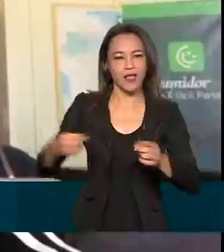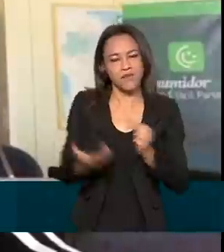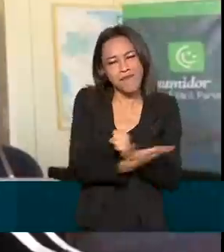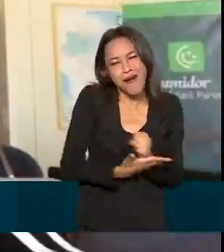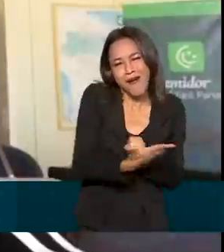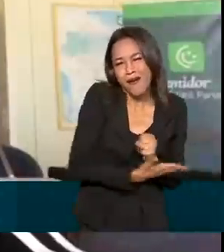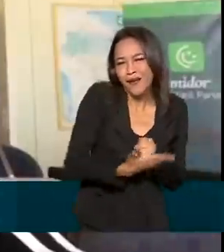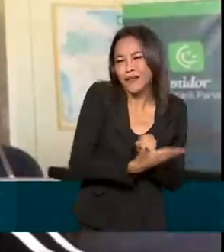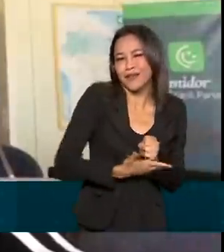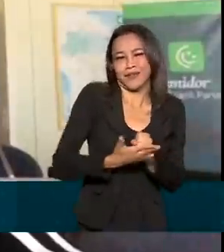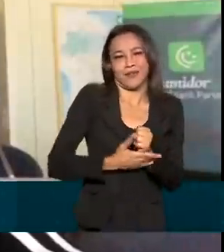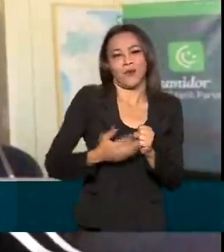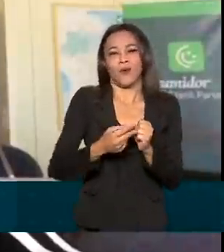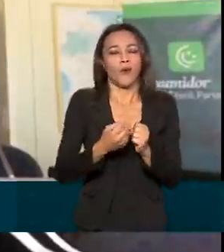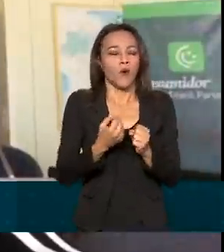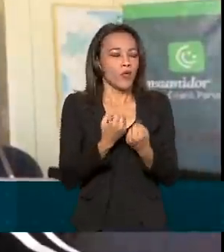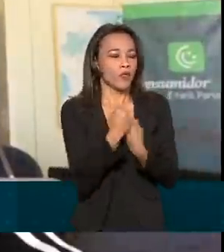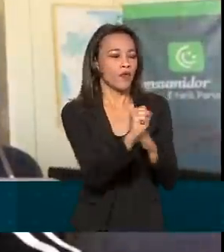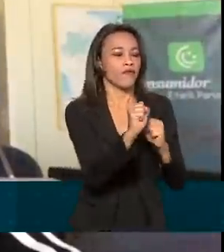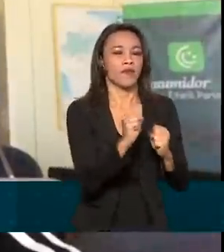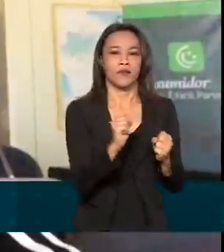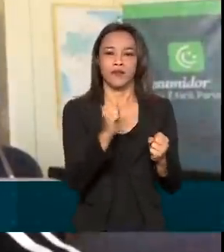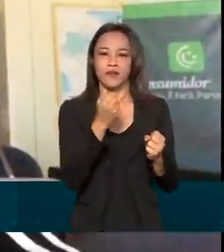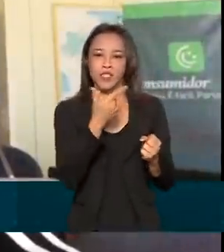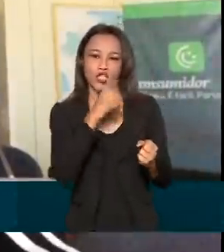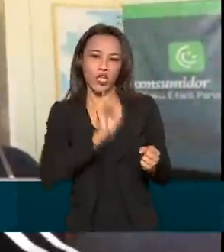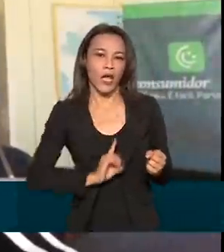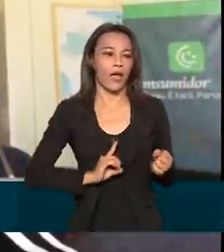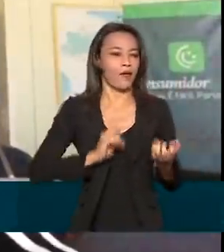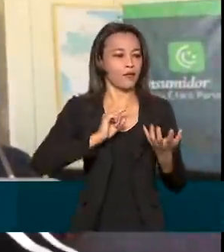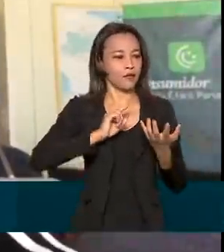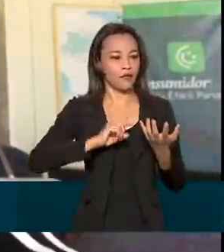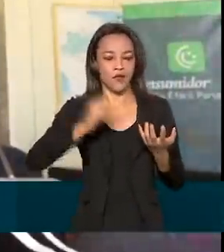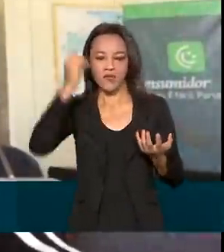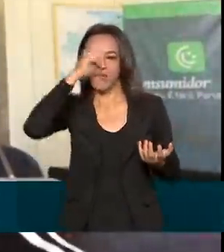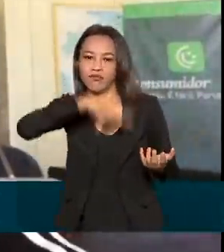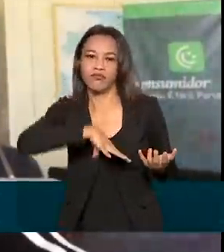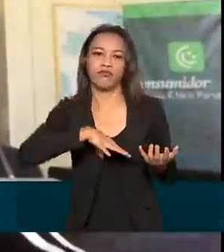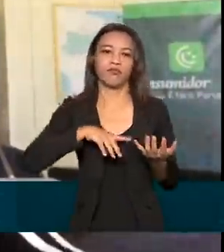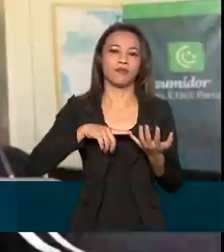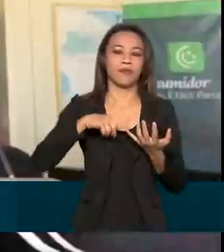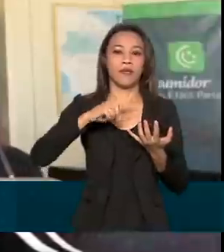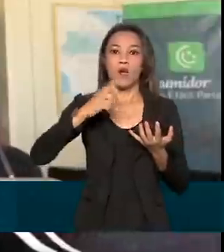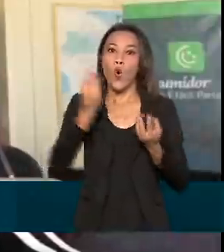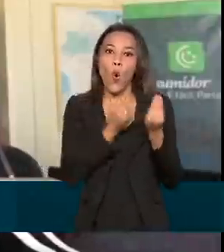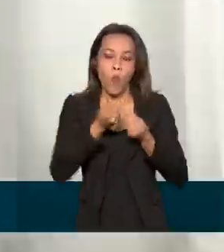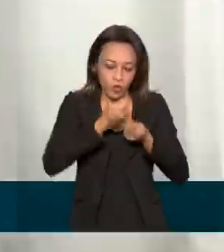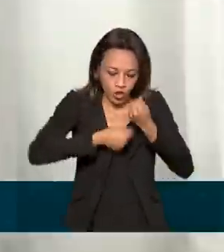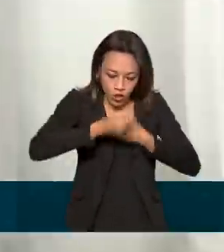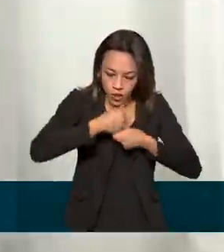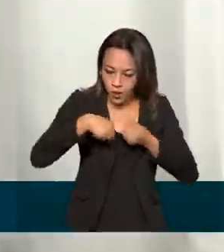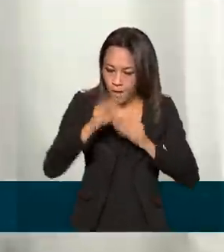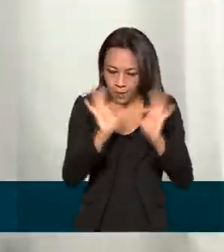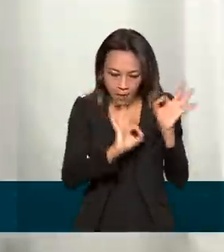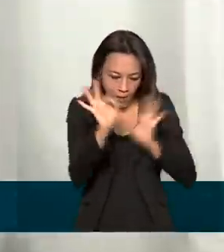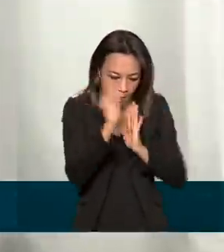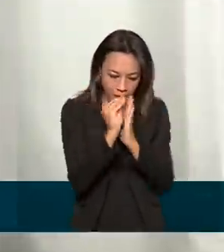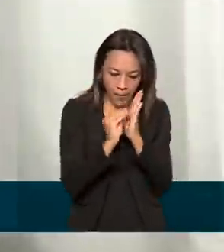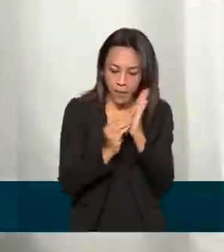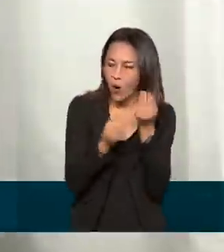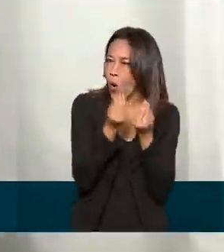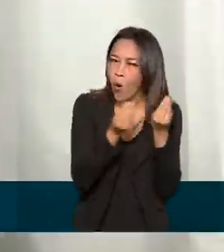básico da Proteção e Defesa do Consumidor, que também tratam de práticas abusivas, de planejamento orçamentário. A professora